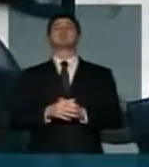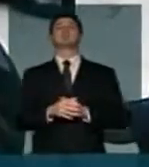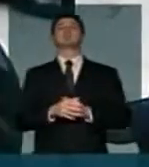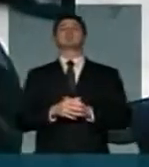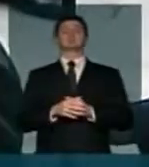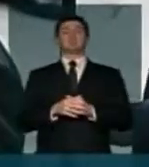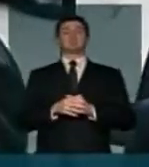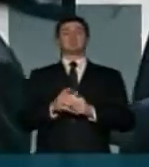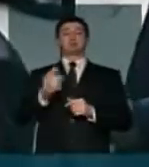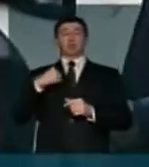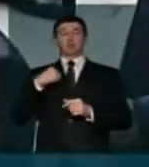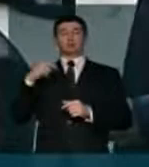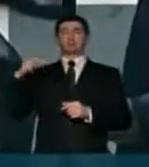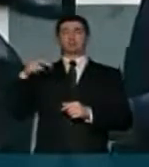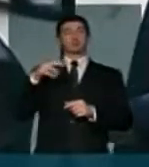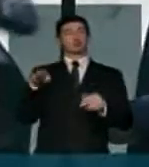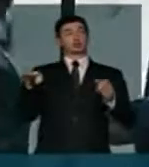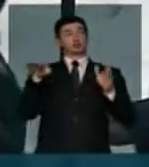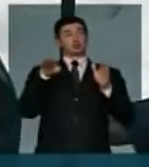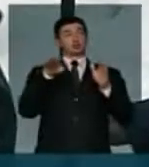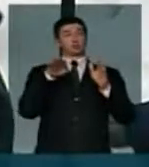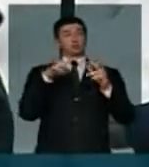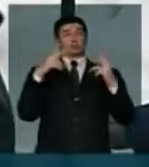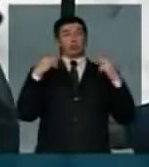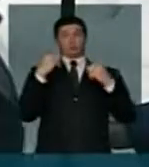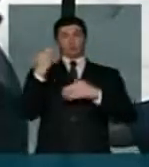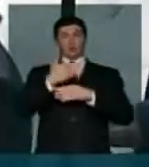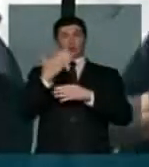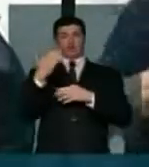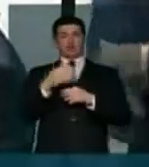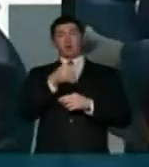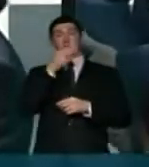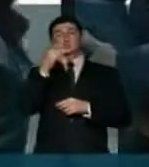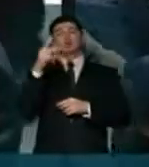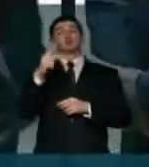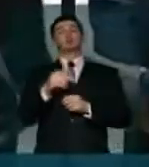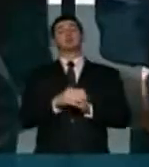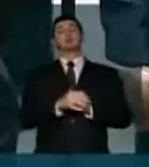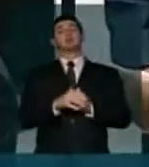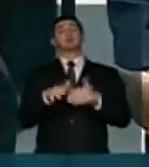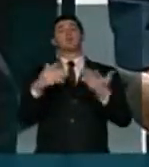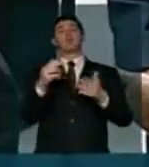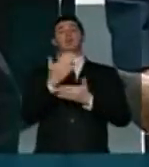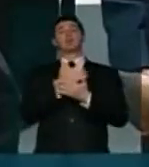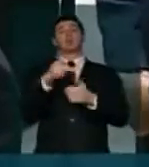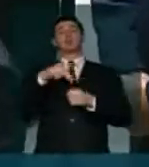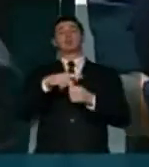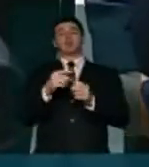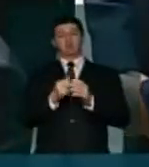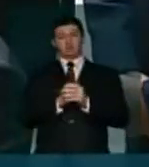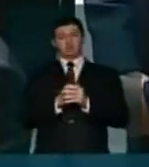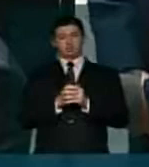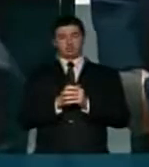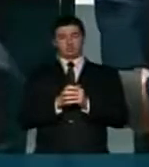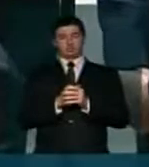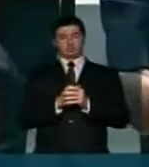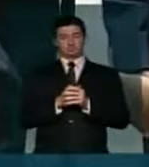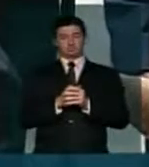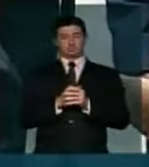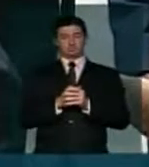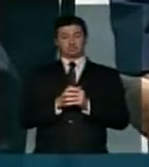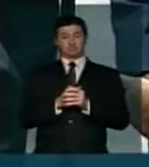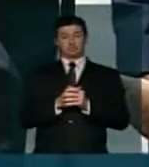voltando para o aeroporto, perguntei para o motorista de táxi a opinião dele a respeito dos royalties. Veja você,